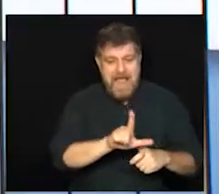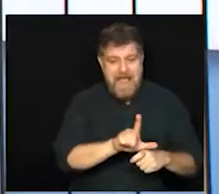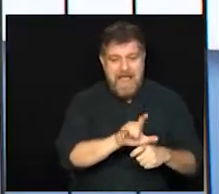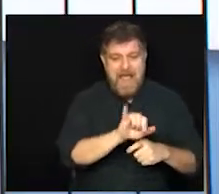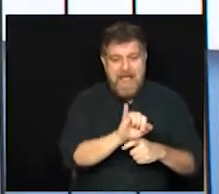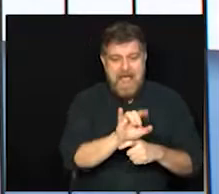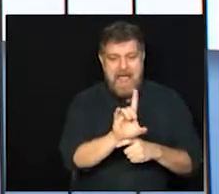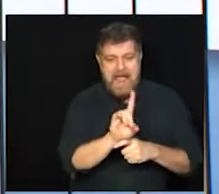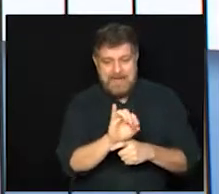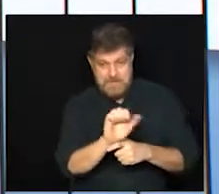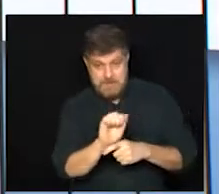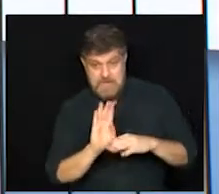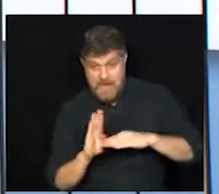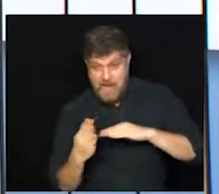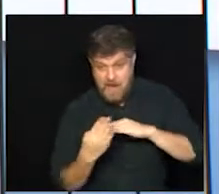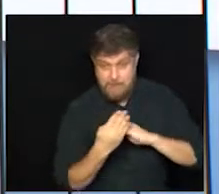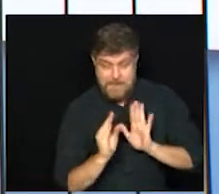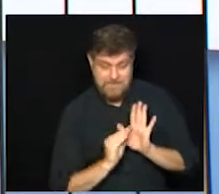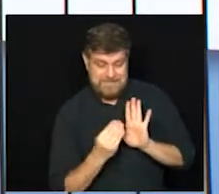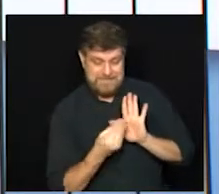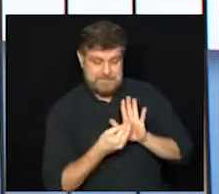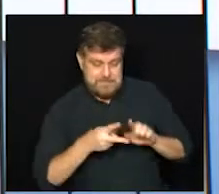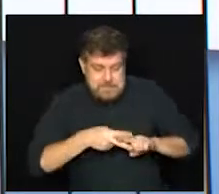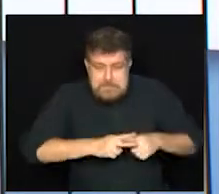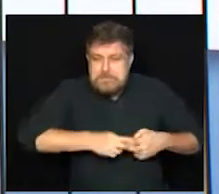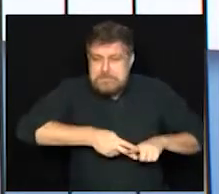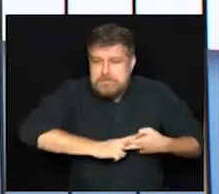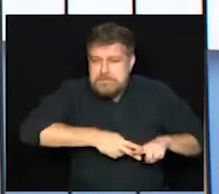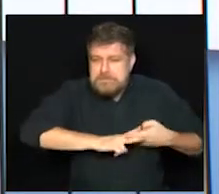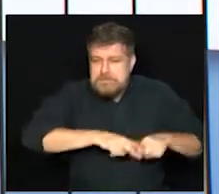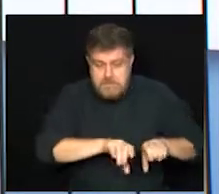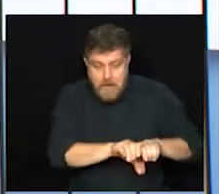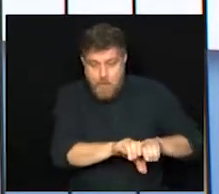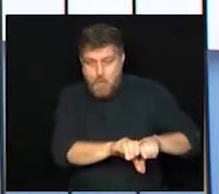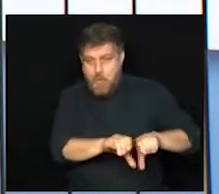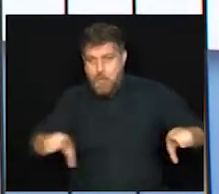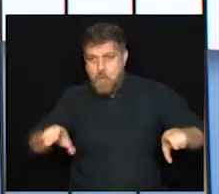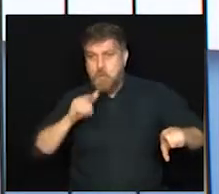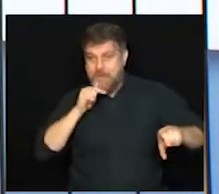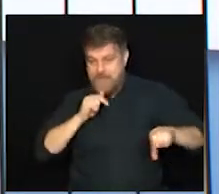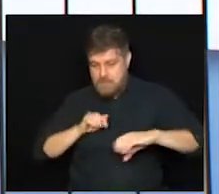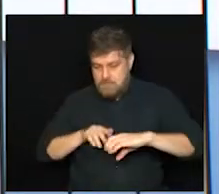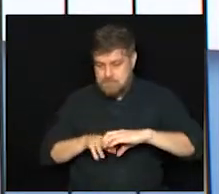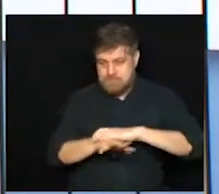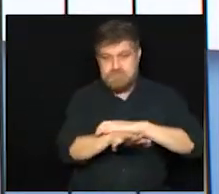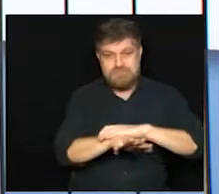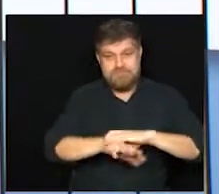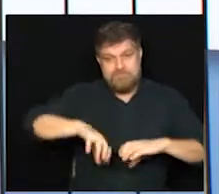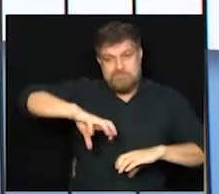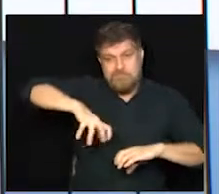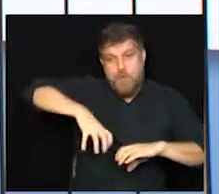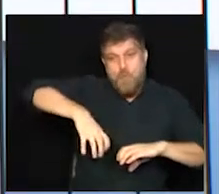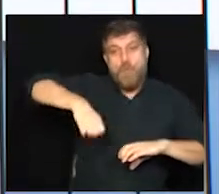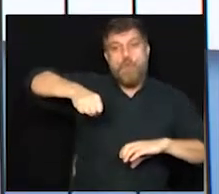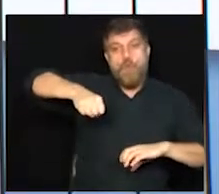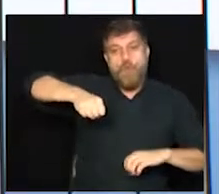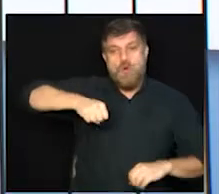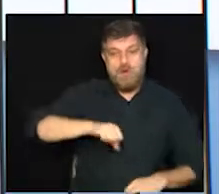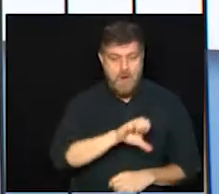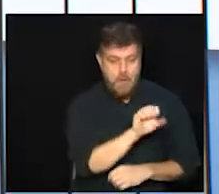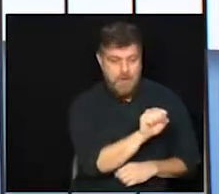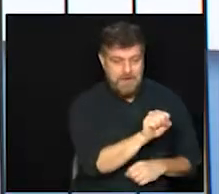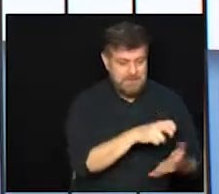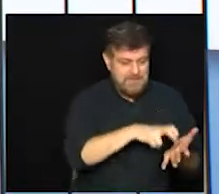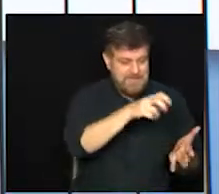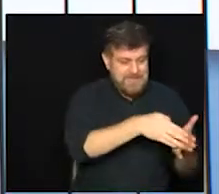obra da Sanasa para o serviço de manutenção em adutora. Então, ela vai interromper o fornecimento das 8